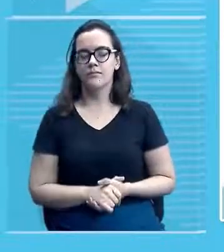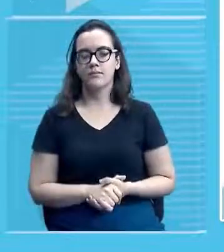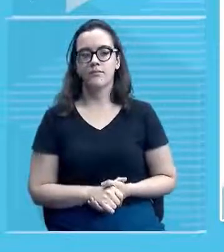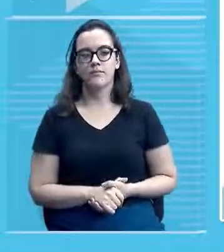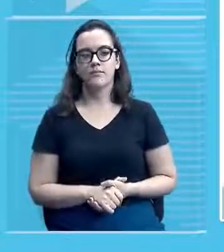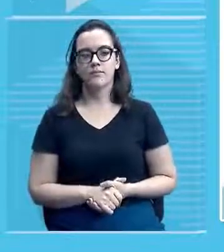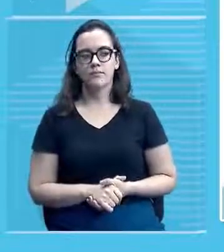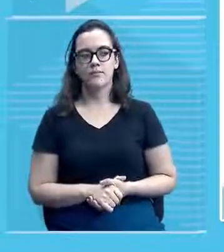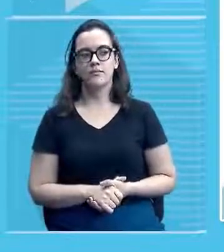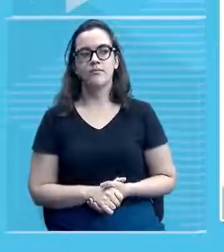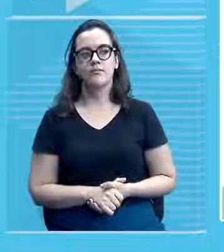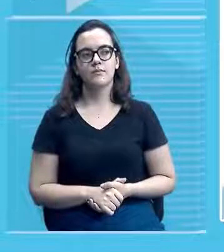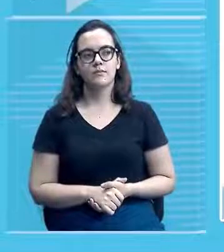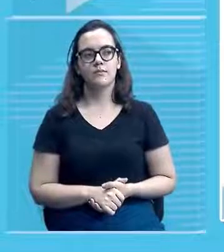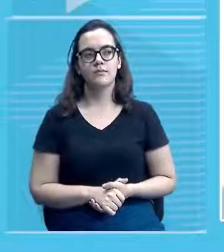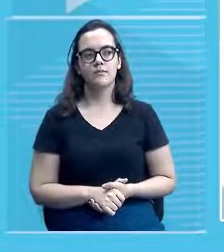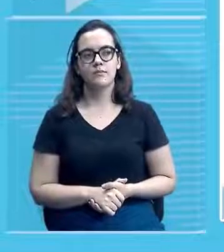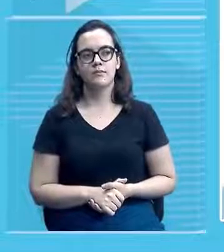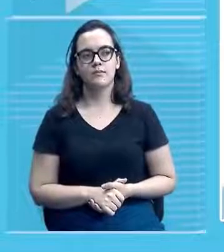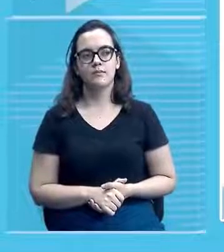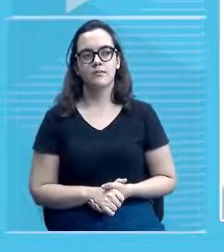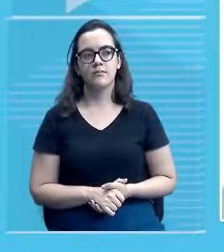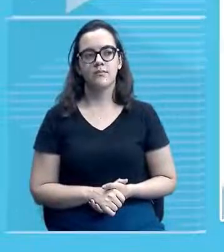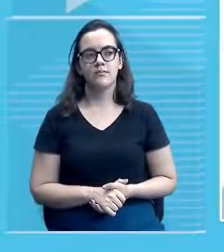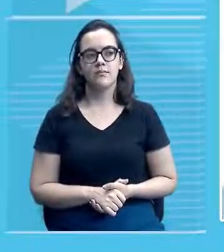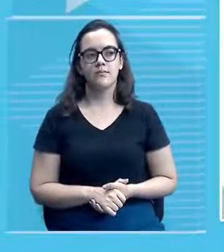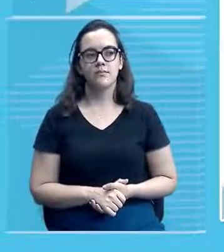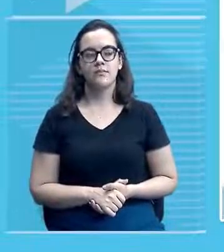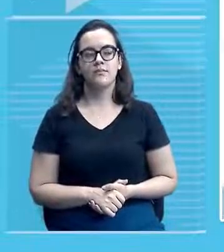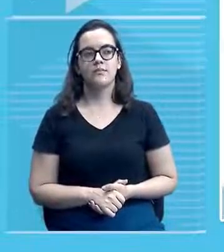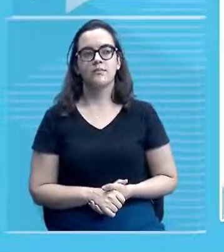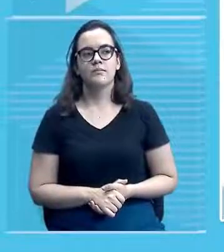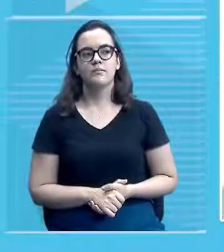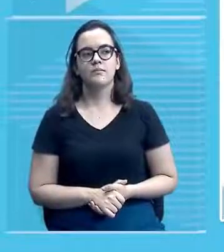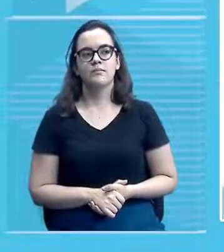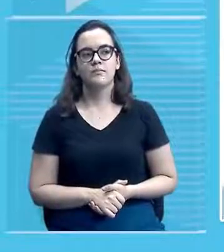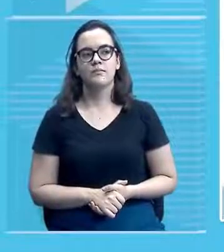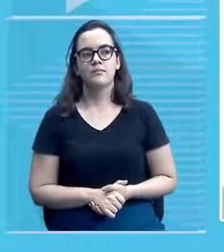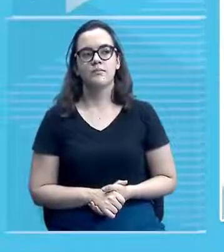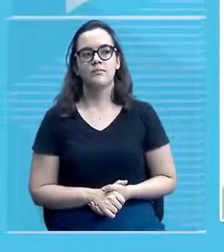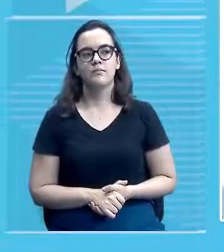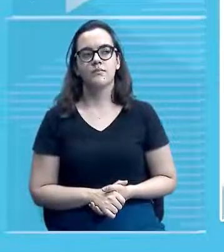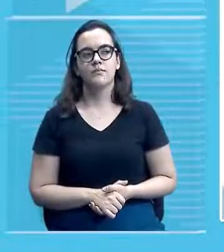Lá de... Campinas do Piauí, né? Você vê o prédio aí, né?